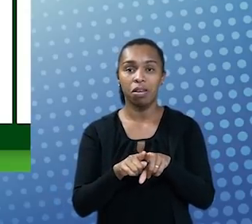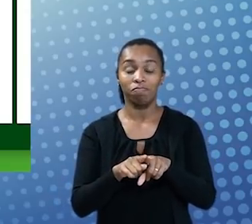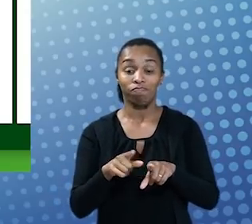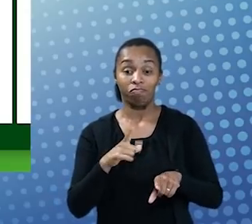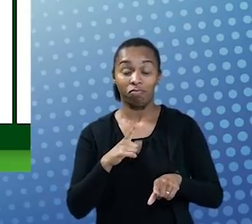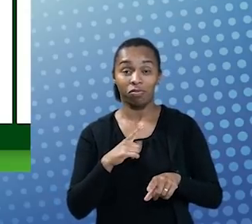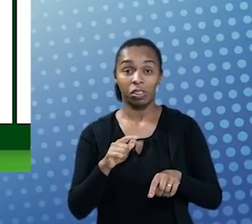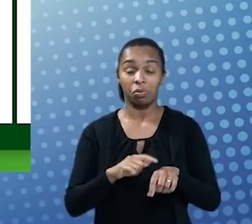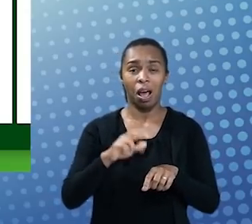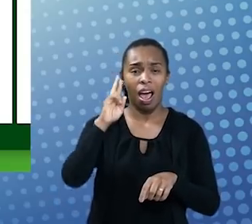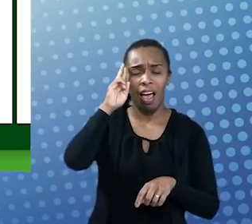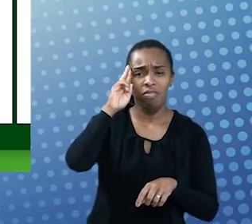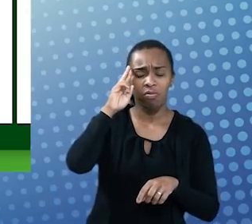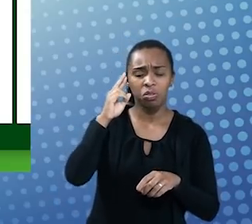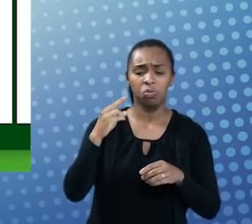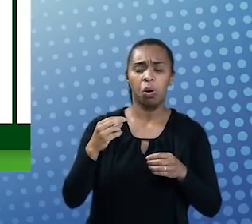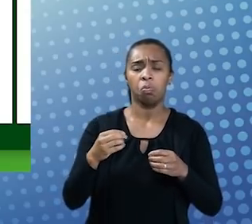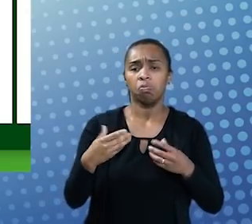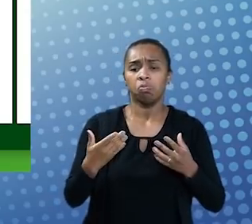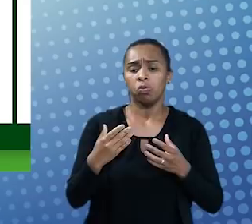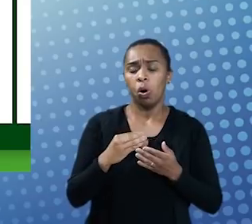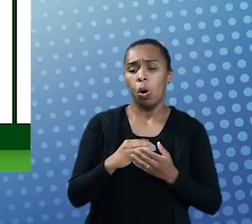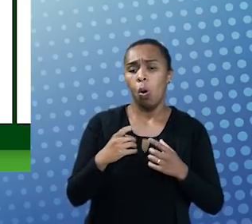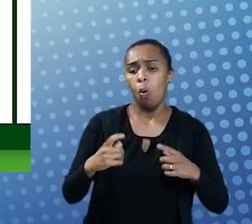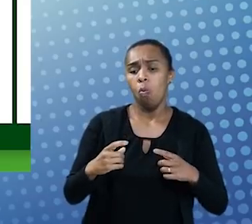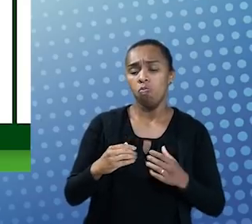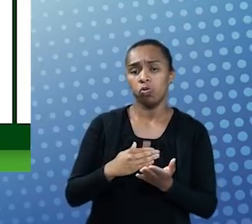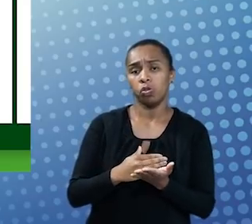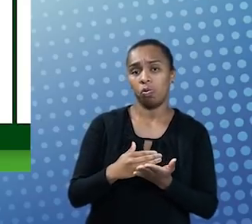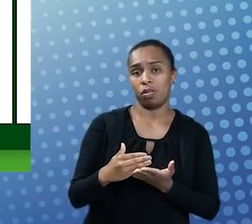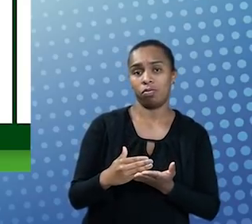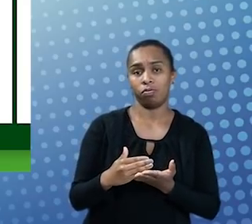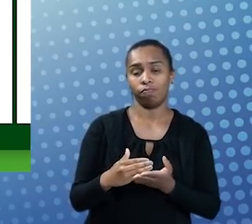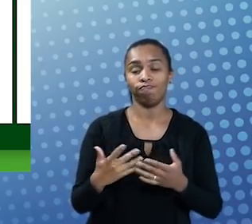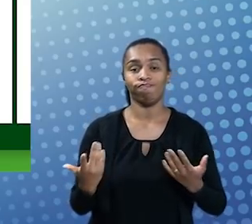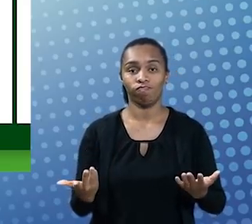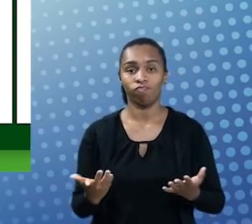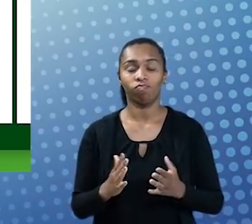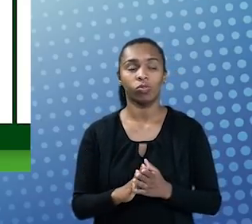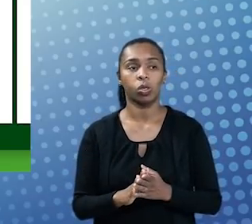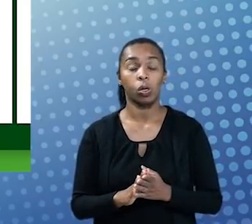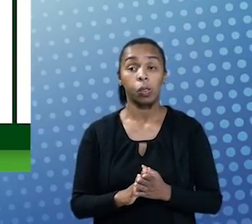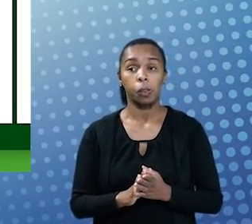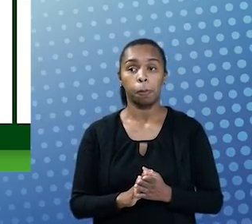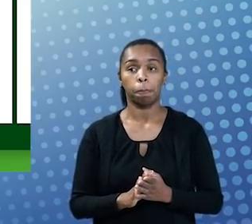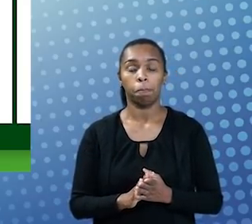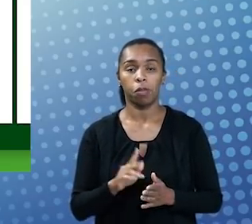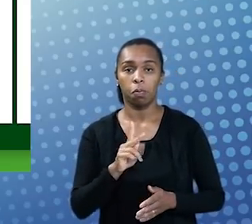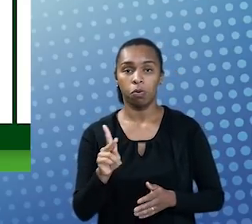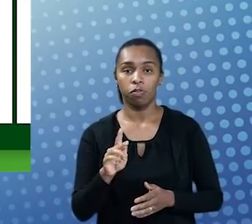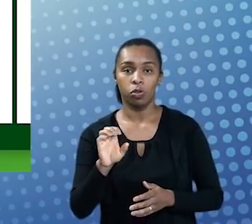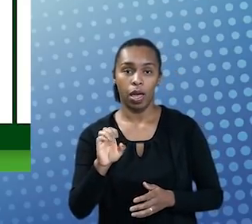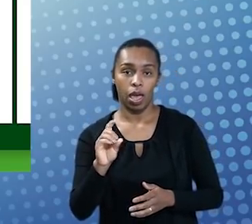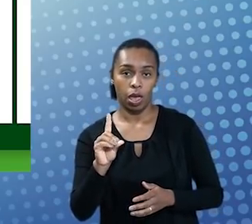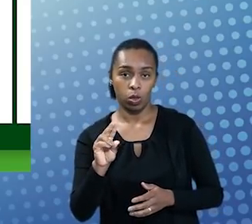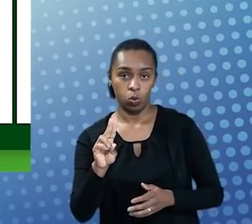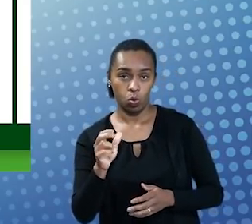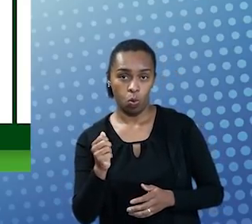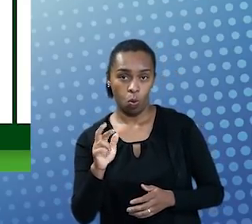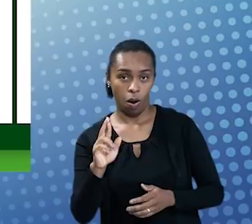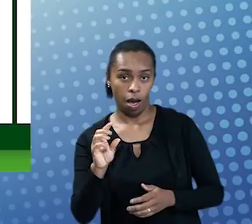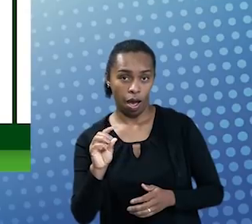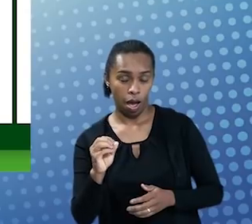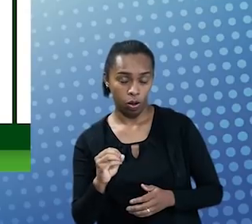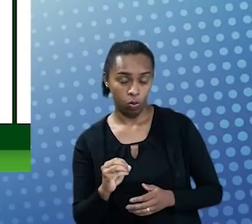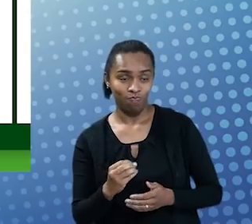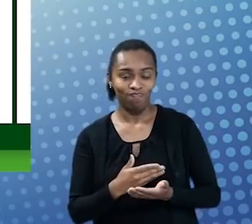uma reflexão sobre de onde partimos. Nós iniciamos, professor Eduardo, um momento em que nós